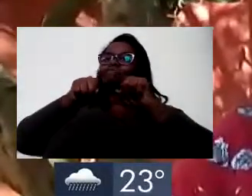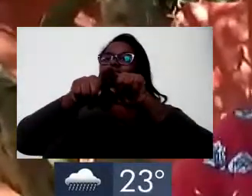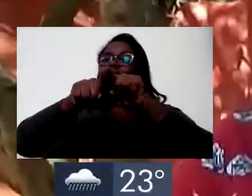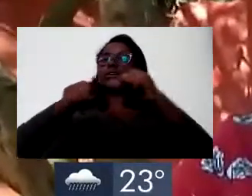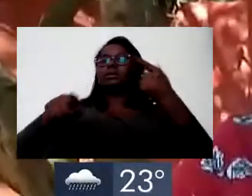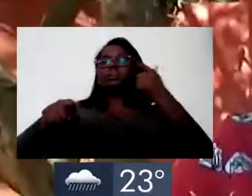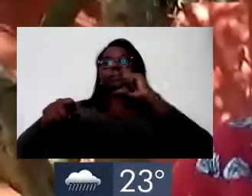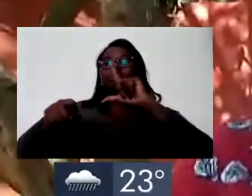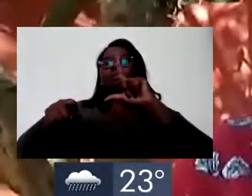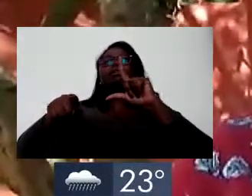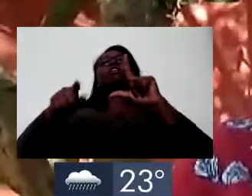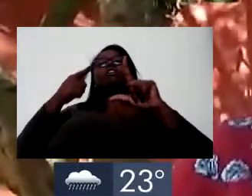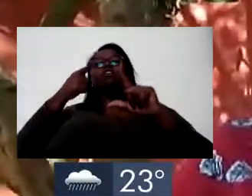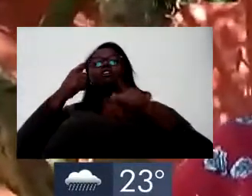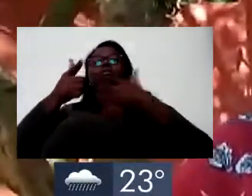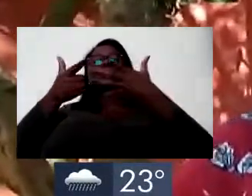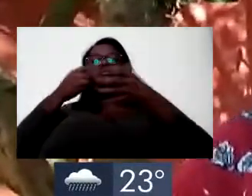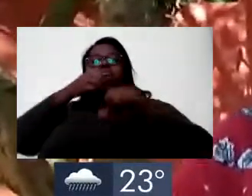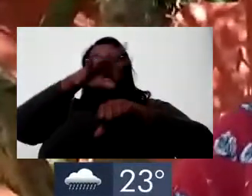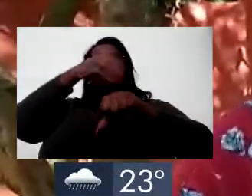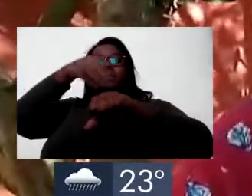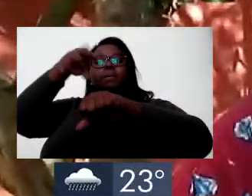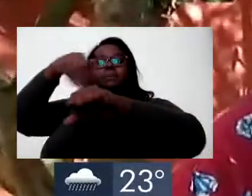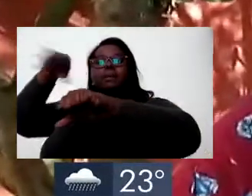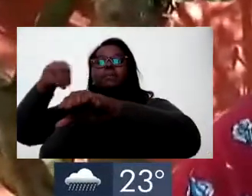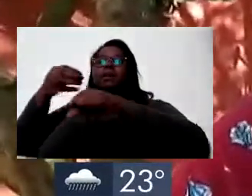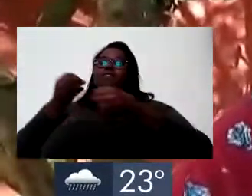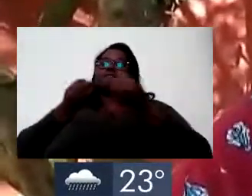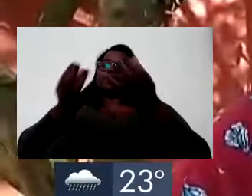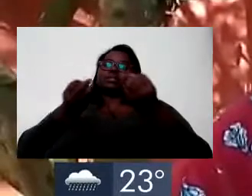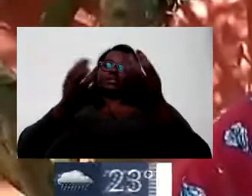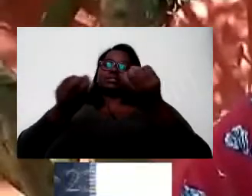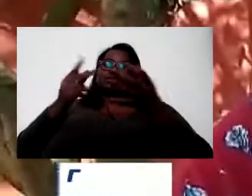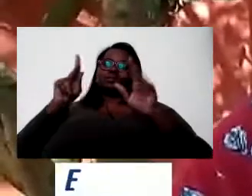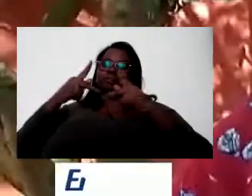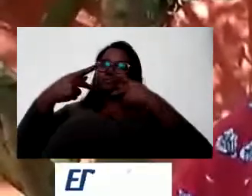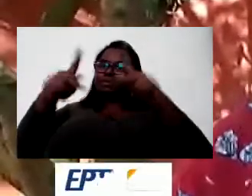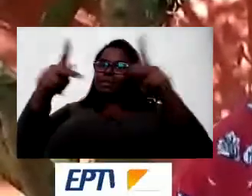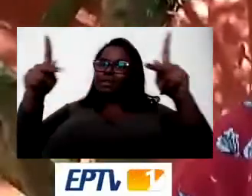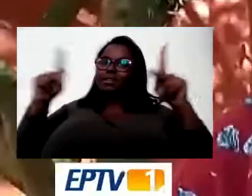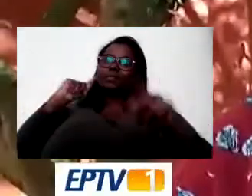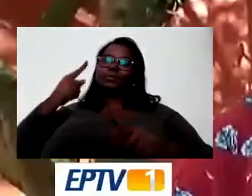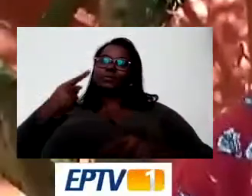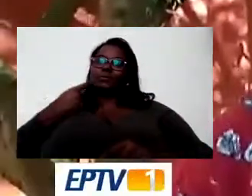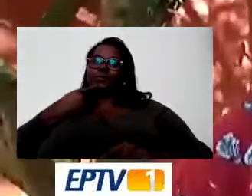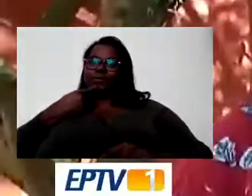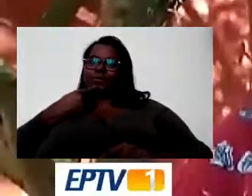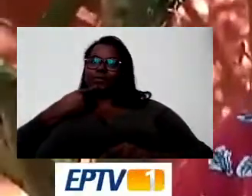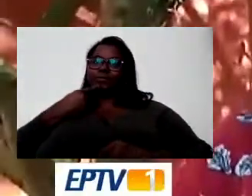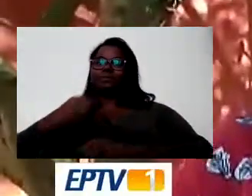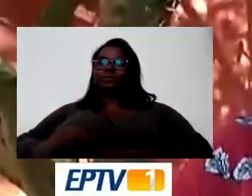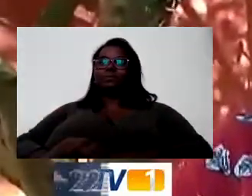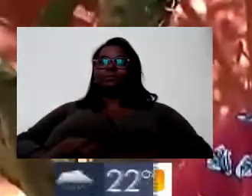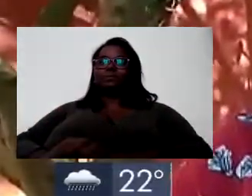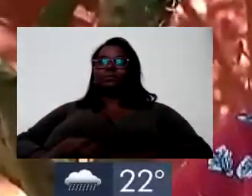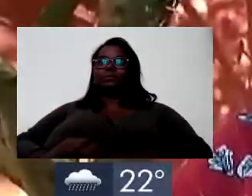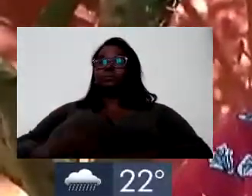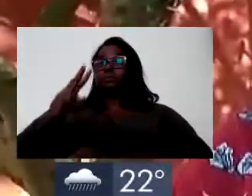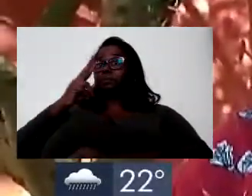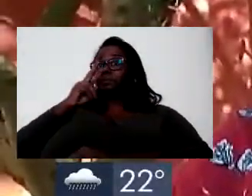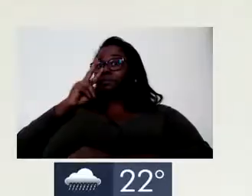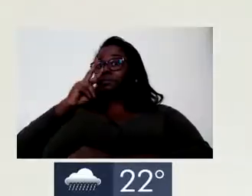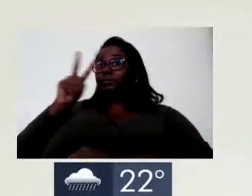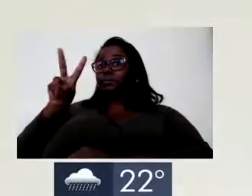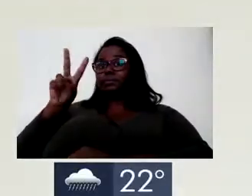parcerias para tornar possível essa série de vídeos que busca levar a informação de qualidade para essa